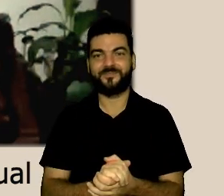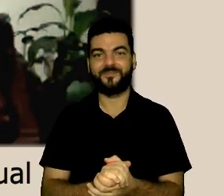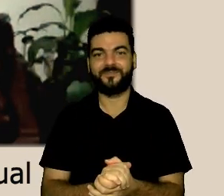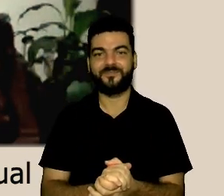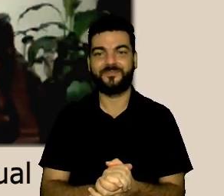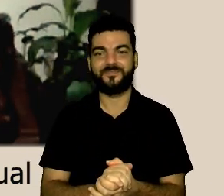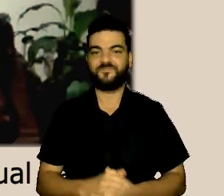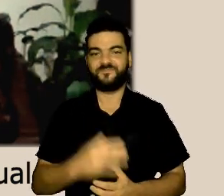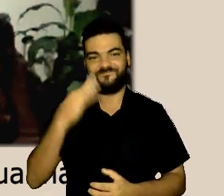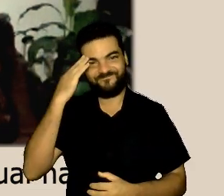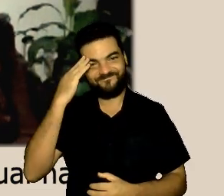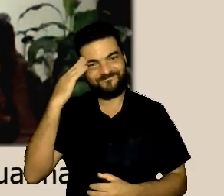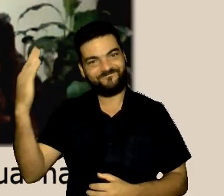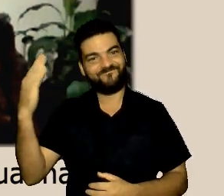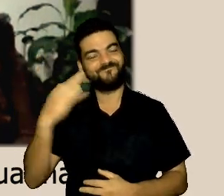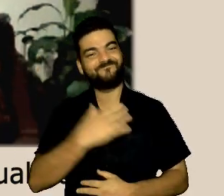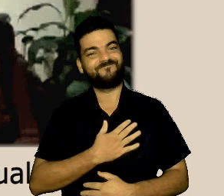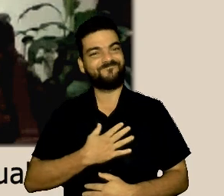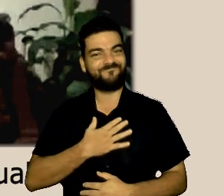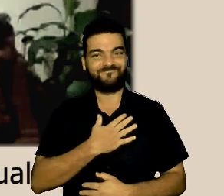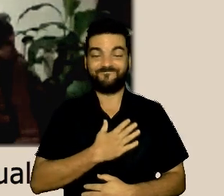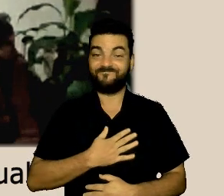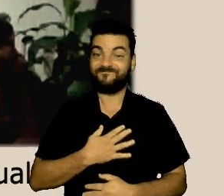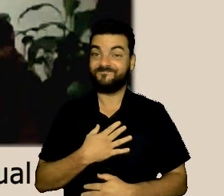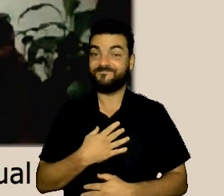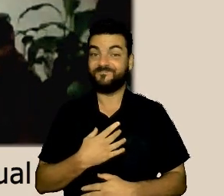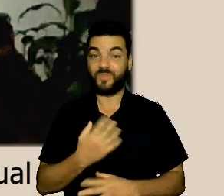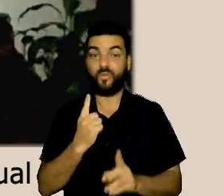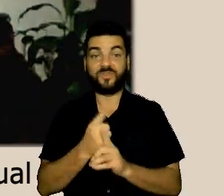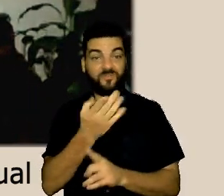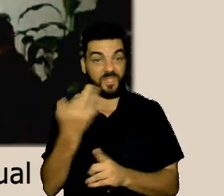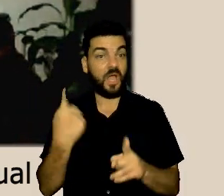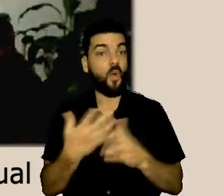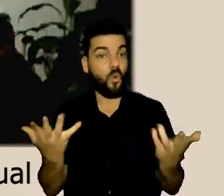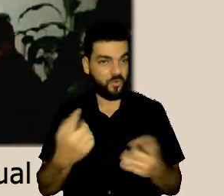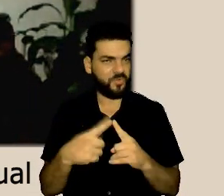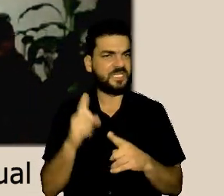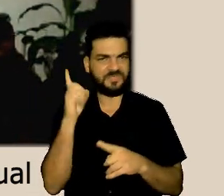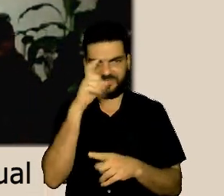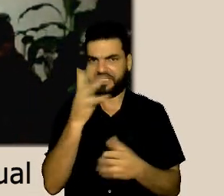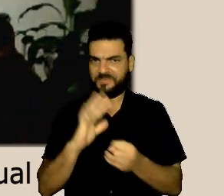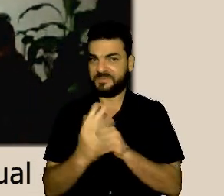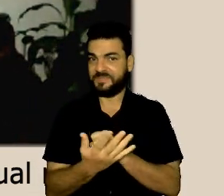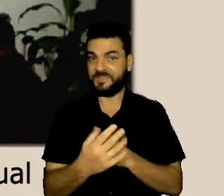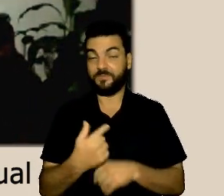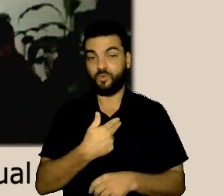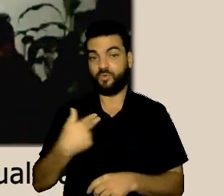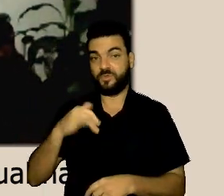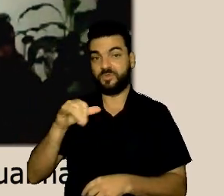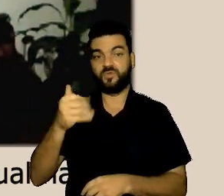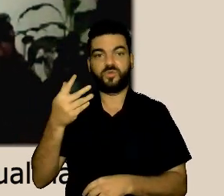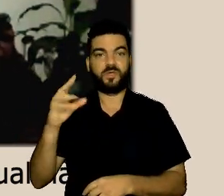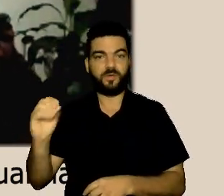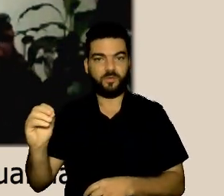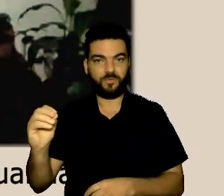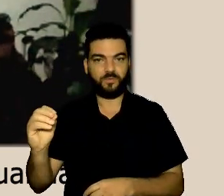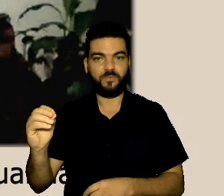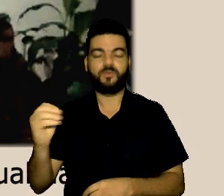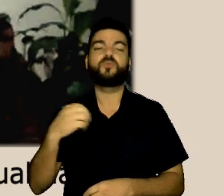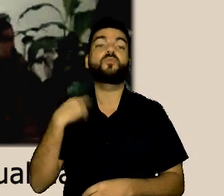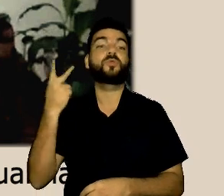aí Inês pelo lugar muito obrigado assim é um prazer enorme ver você nesses tempos pandêmicos